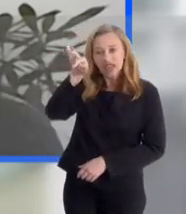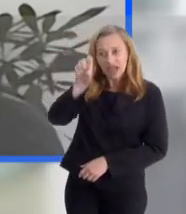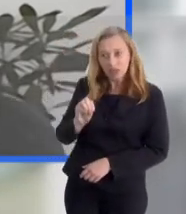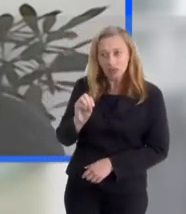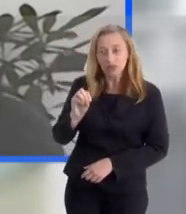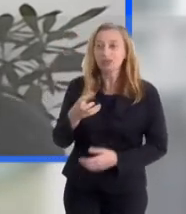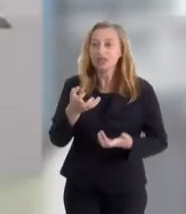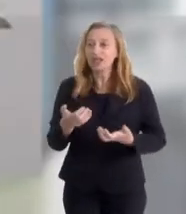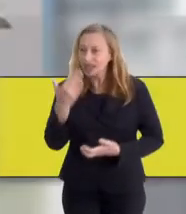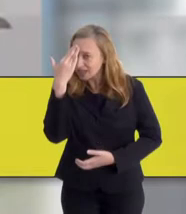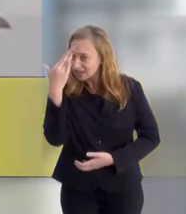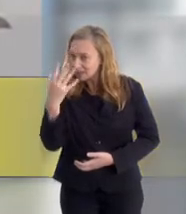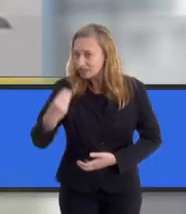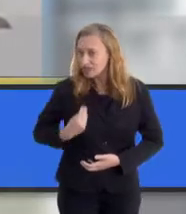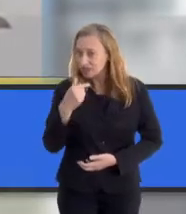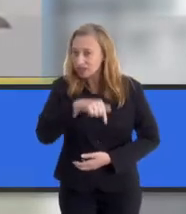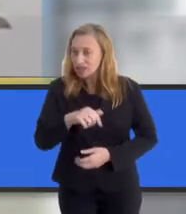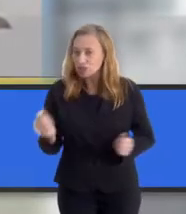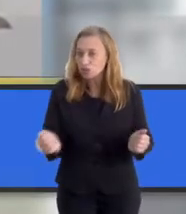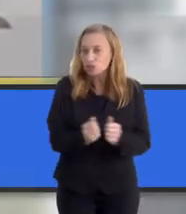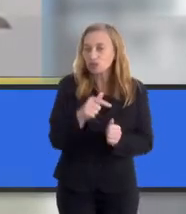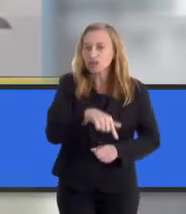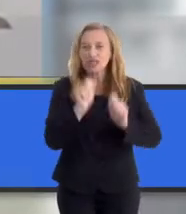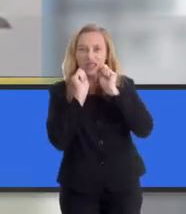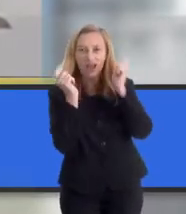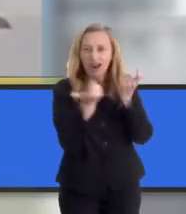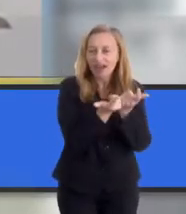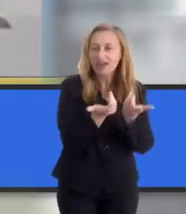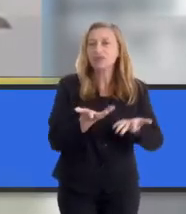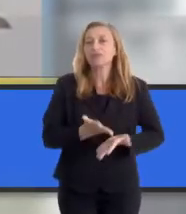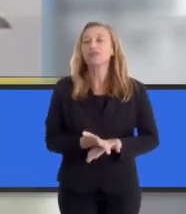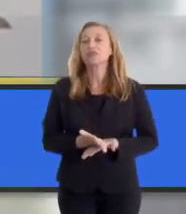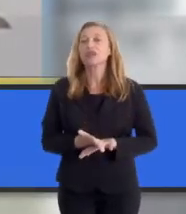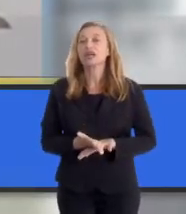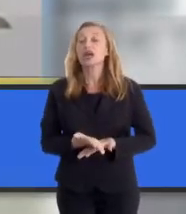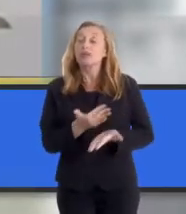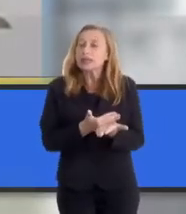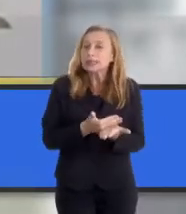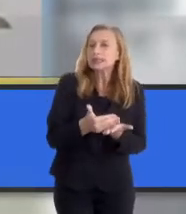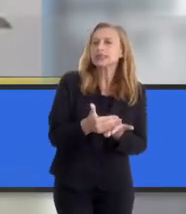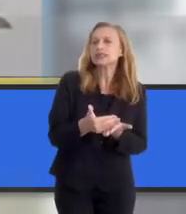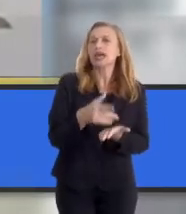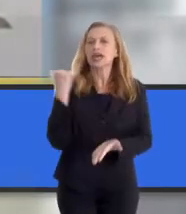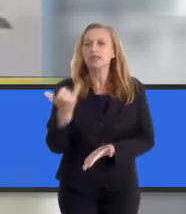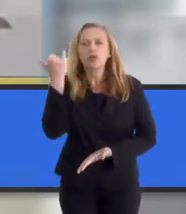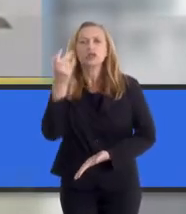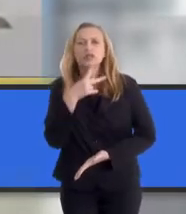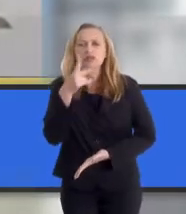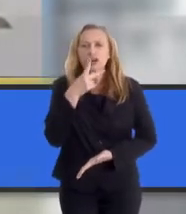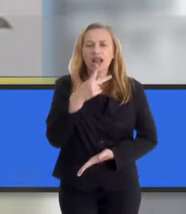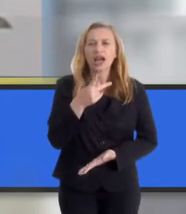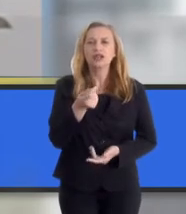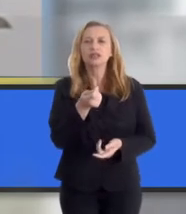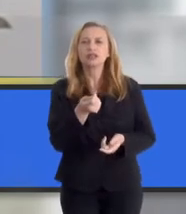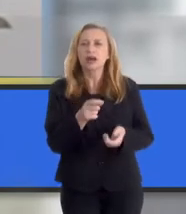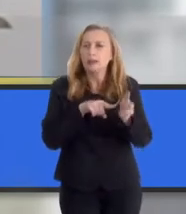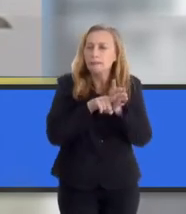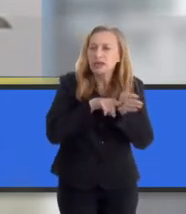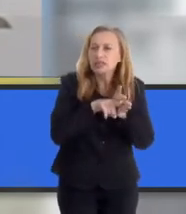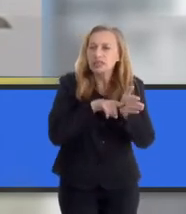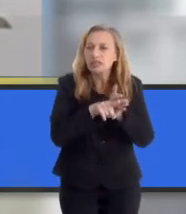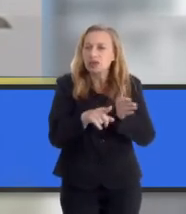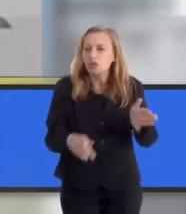agradecer, é prazer estar aqui com vocês, a TV Alérgica. Olha, Fernando, pra gente começar, é importante dizer que essa